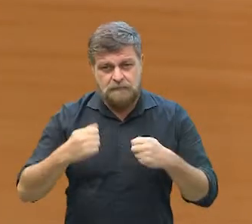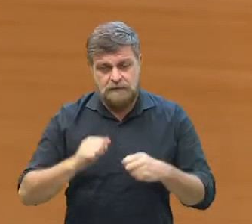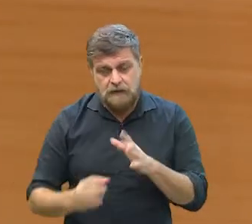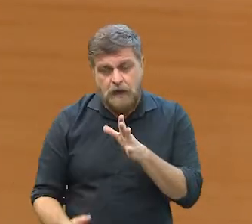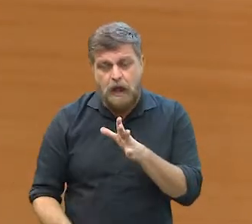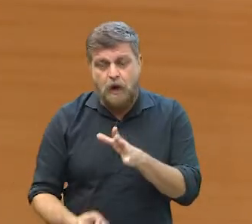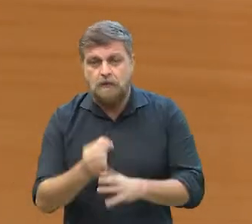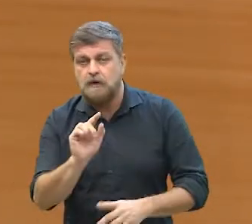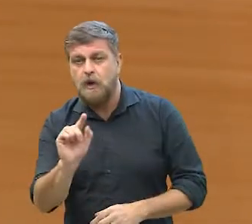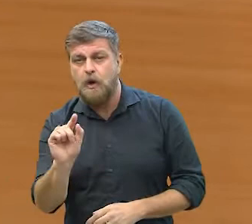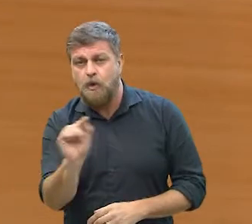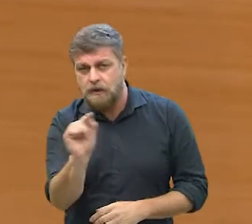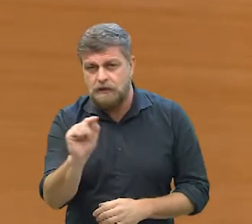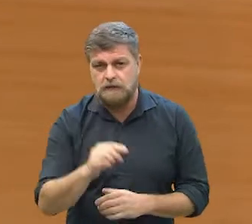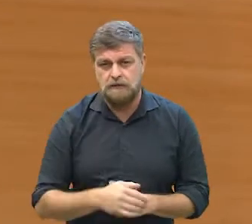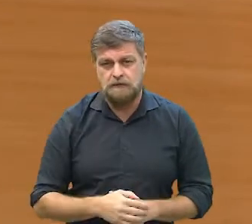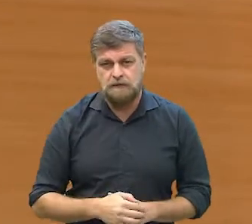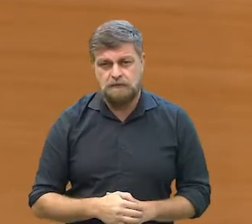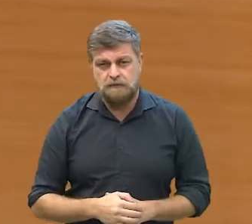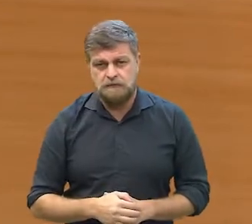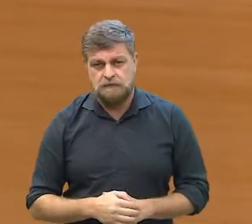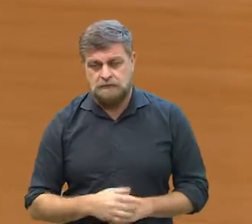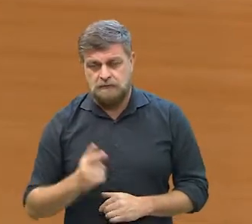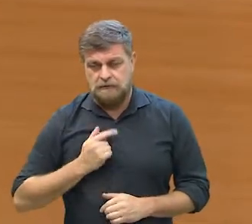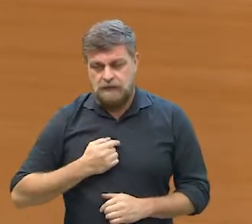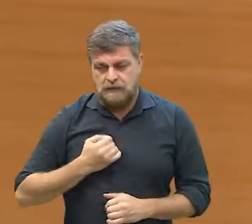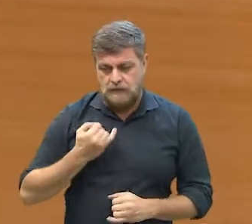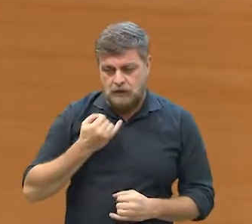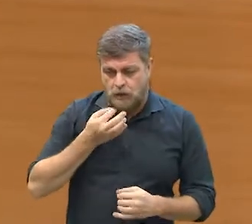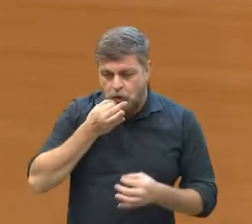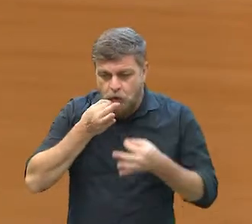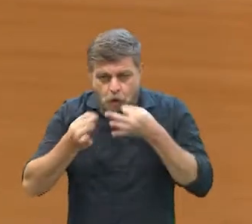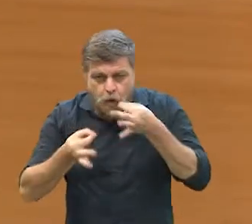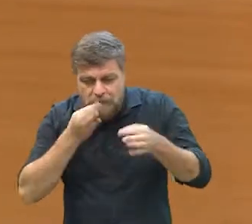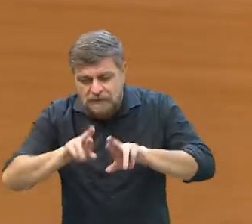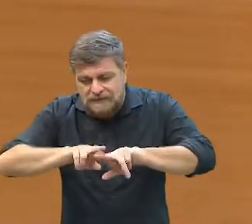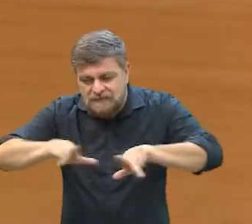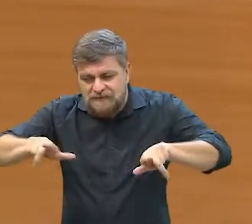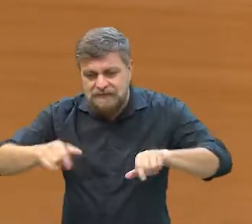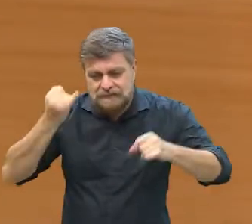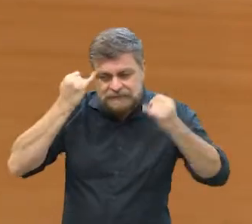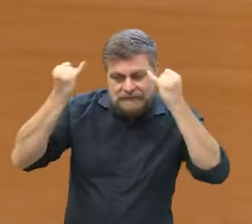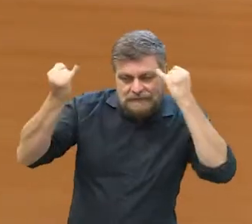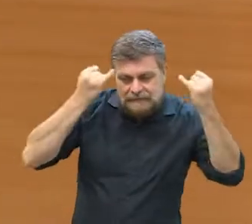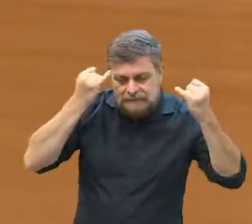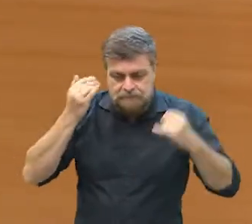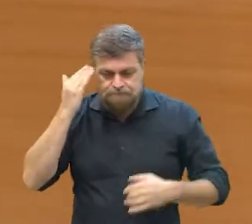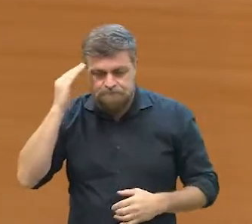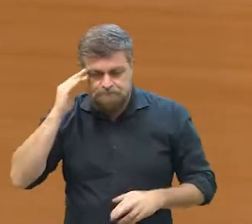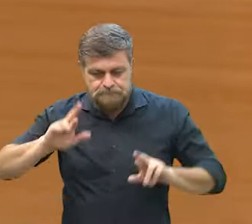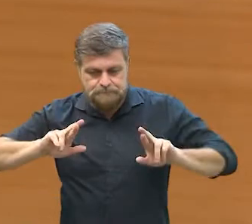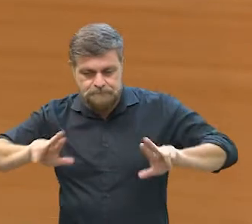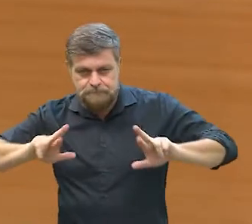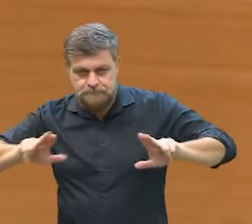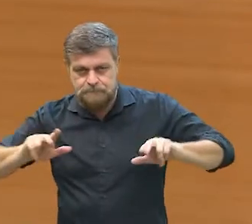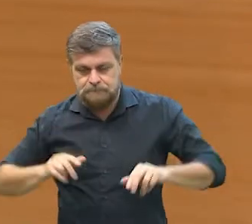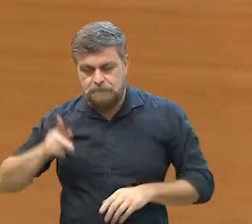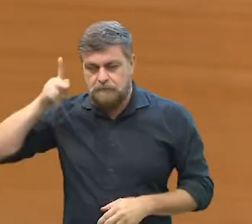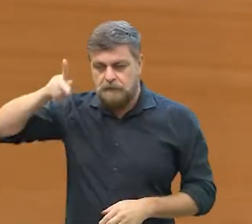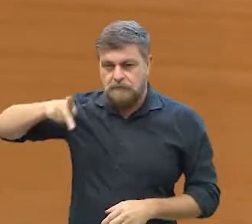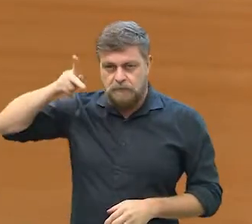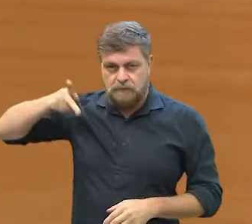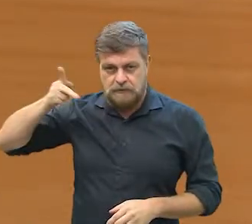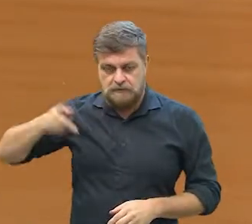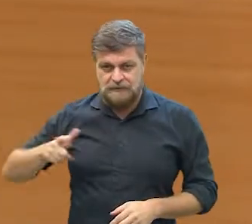tem levado a, né, com diferentes posições, diferentes, né, compreensões